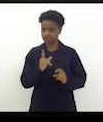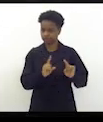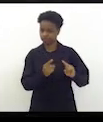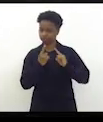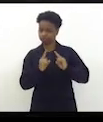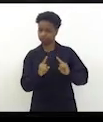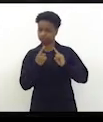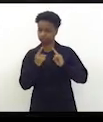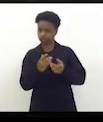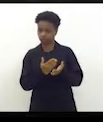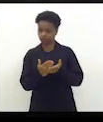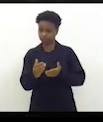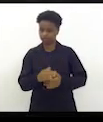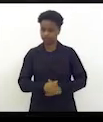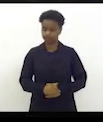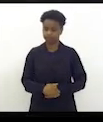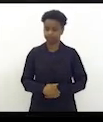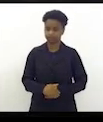de início